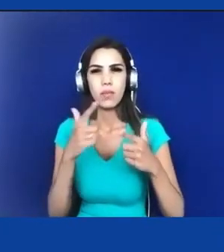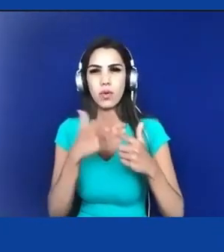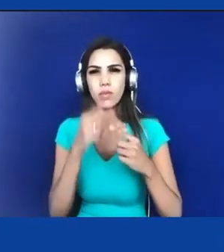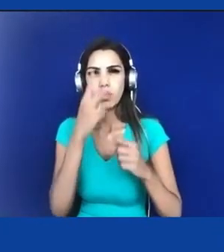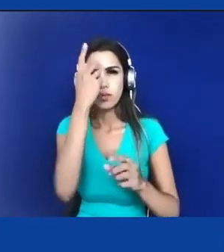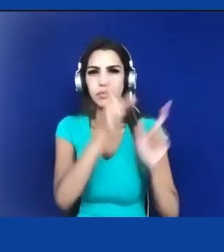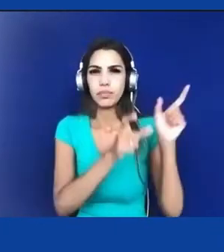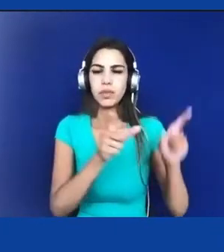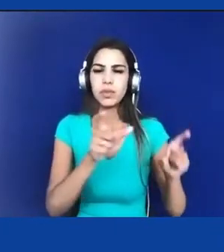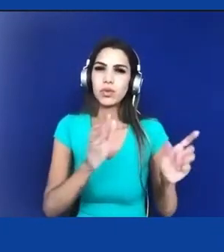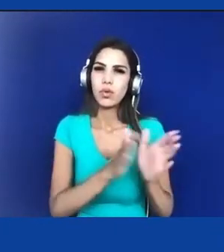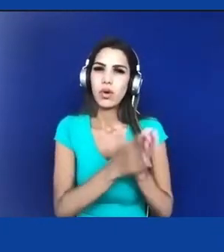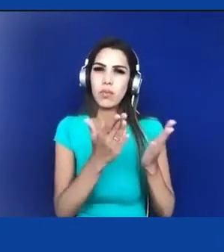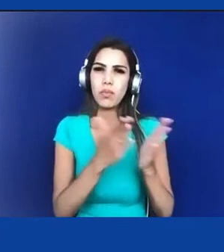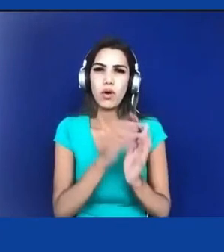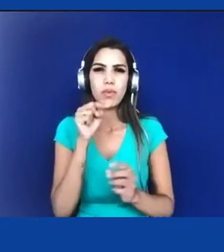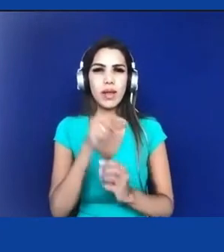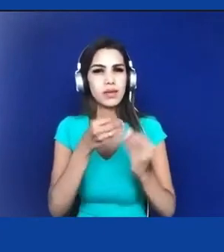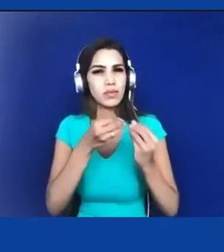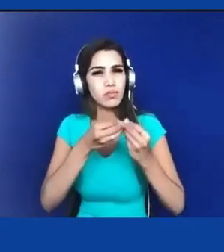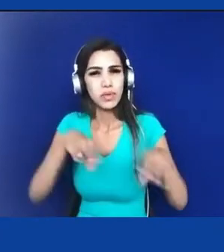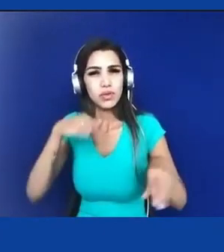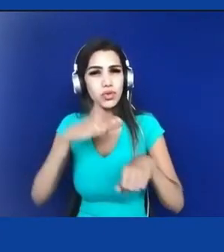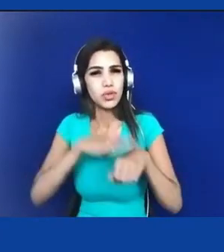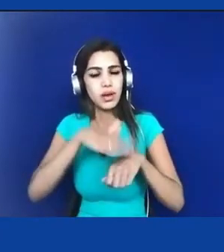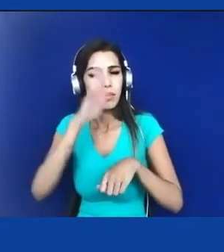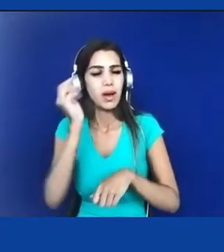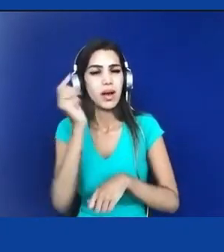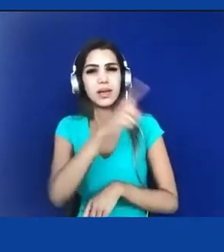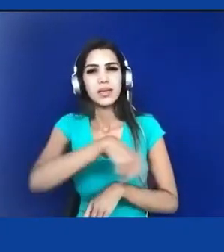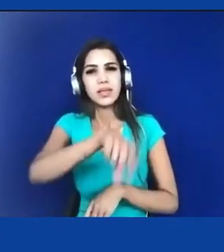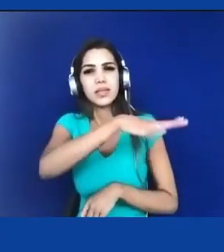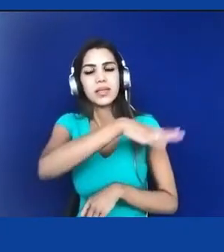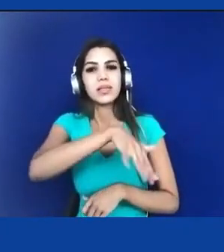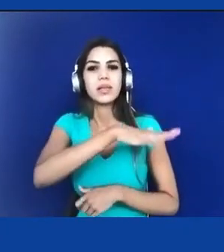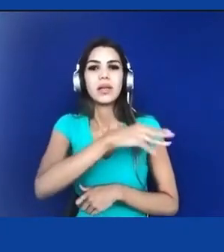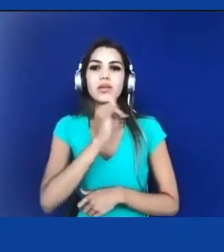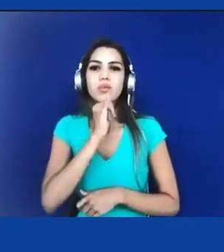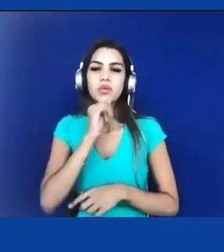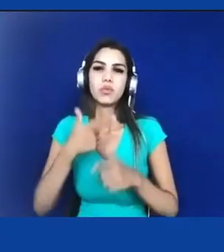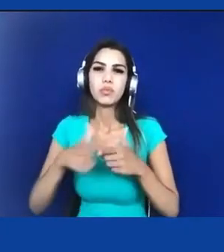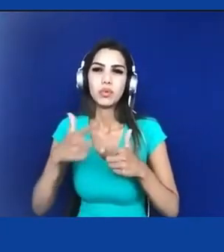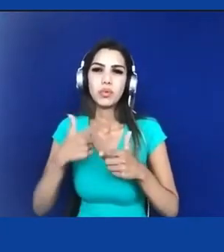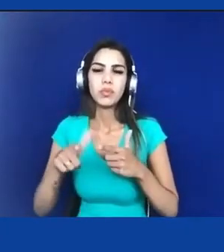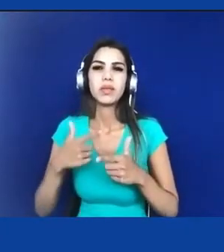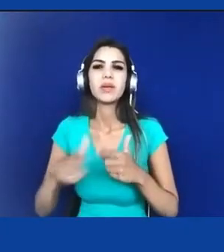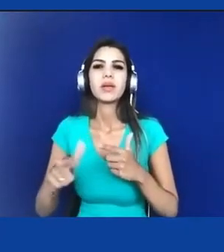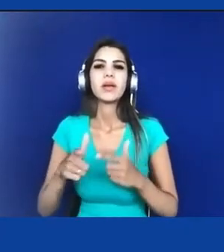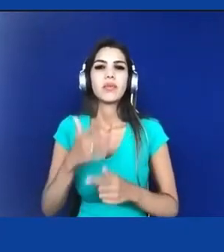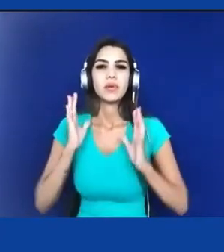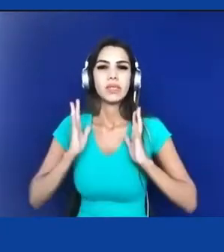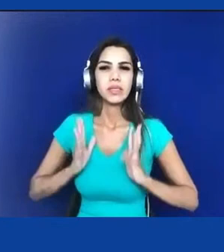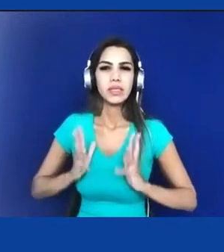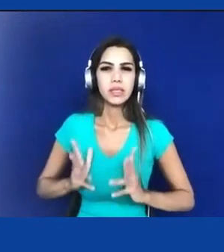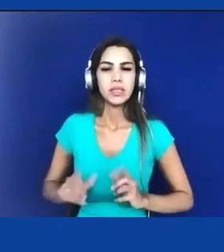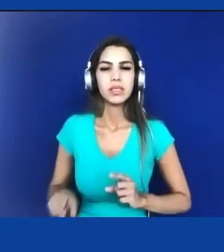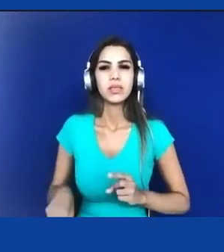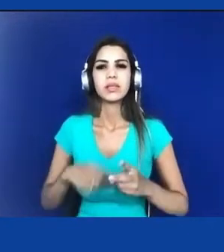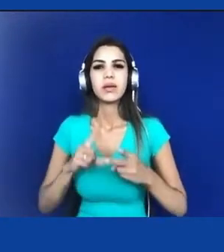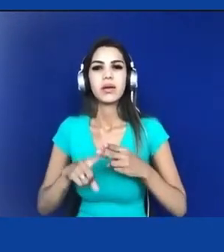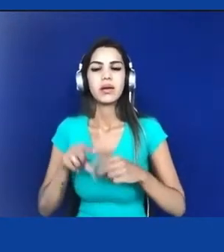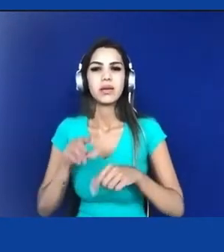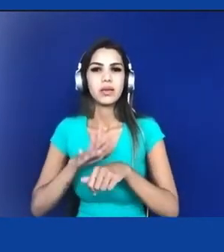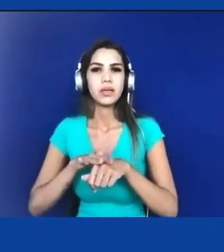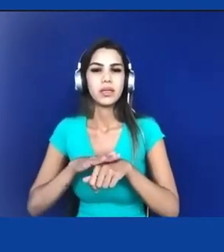sanitárias e epidemiológicas. A Juliana Gragnani da BBC News